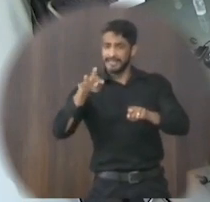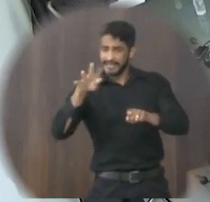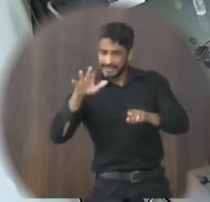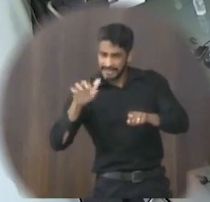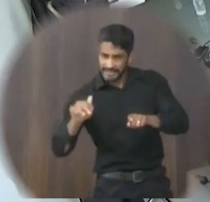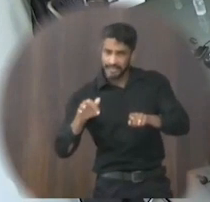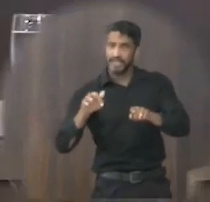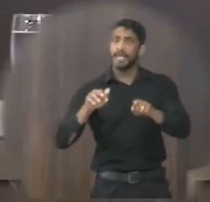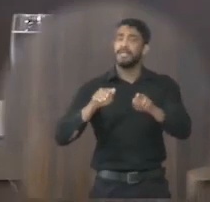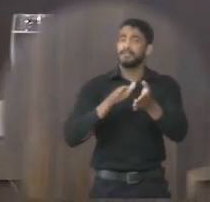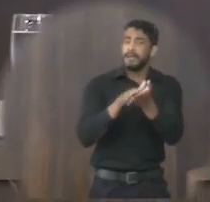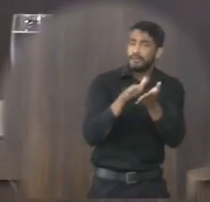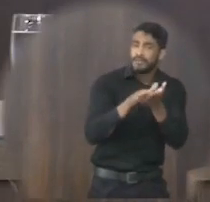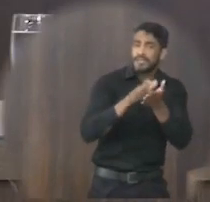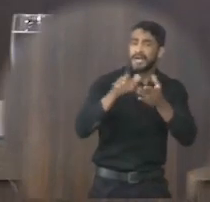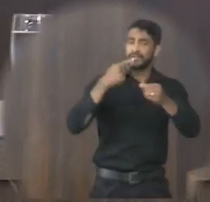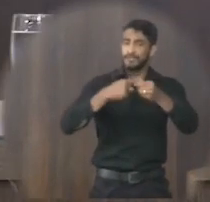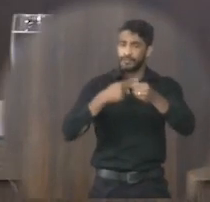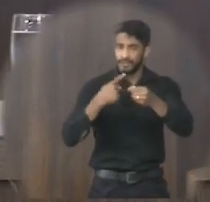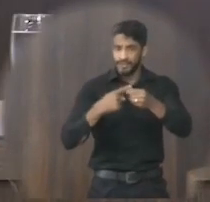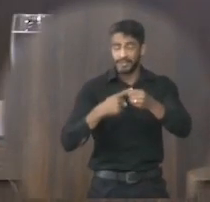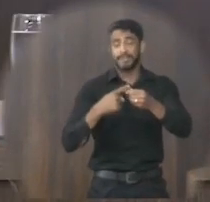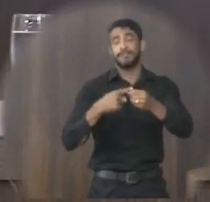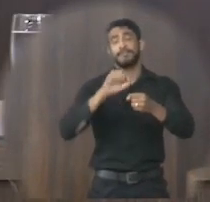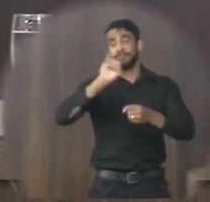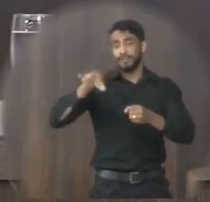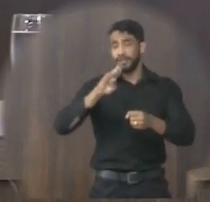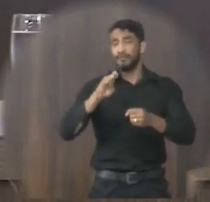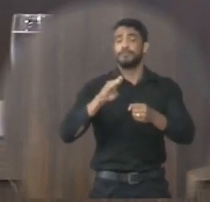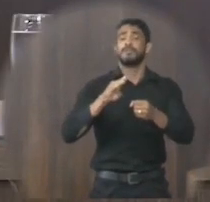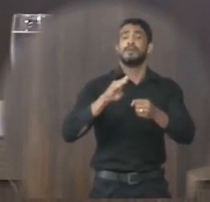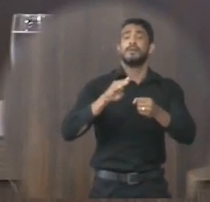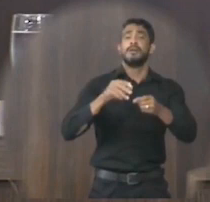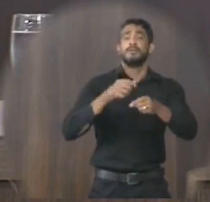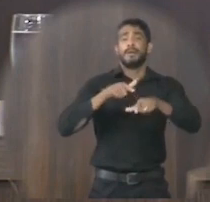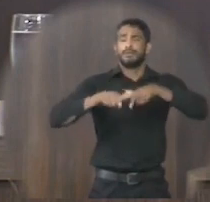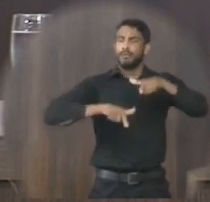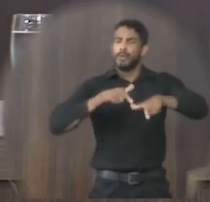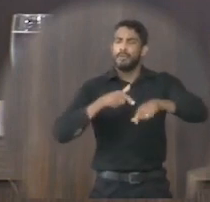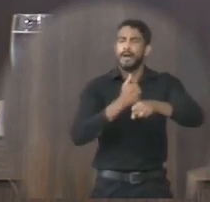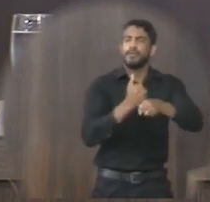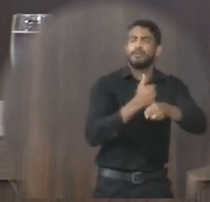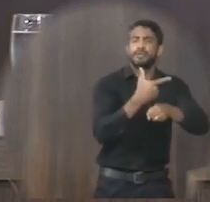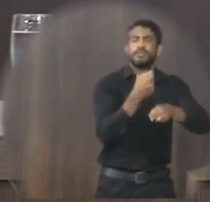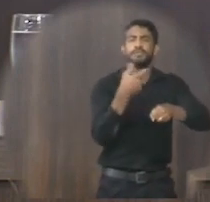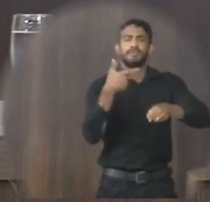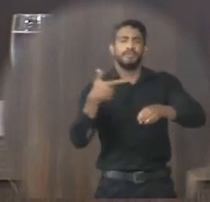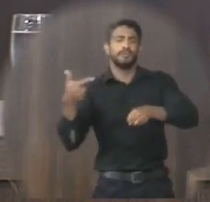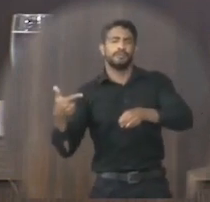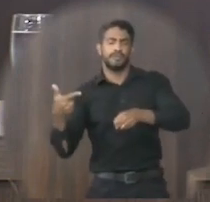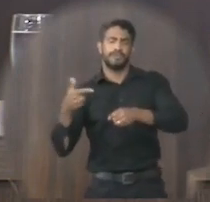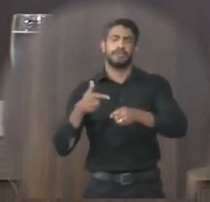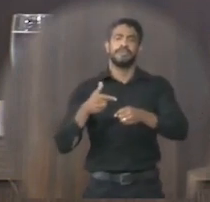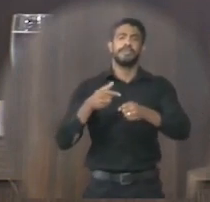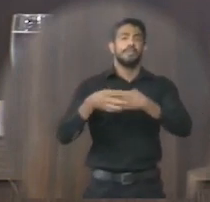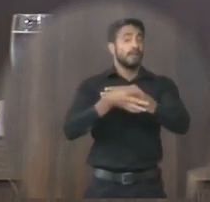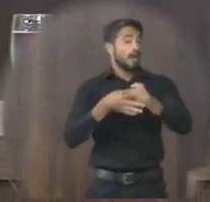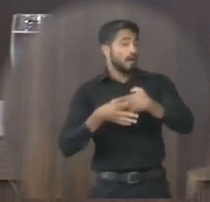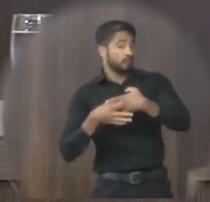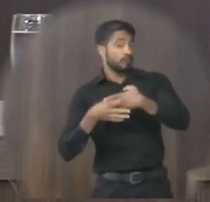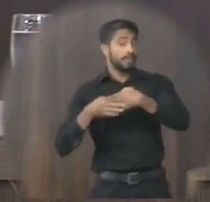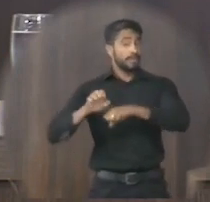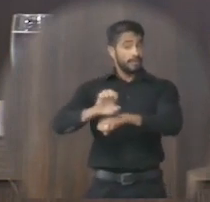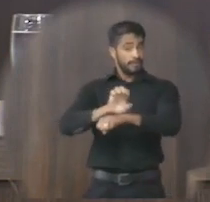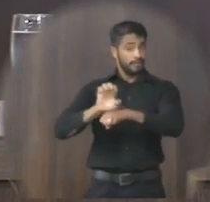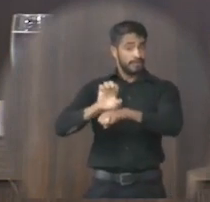as despesas Do município de Janaúba Para o exercício financeiro de 2022 E da outras providências De autoria do Poder